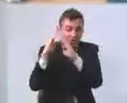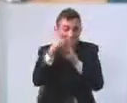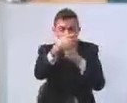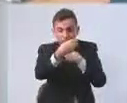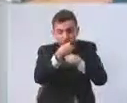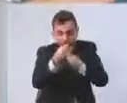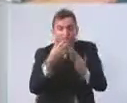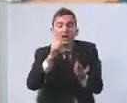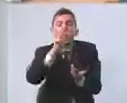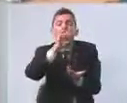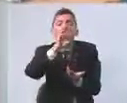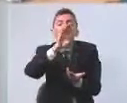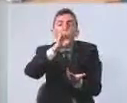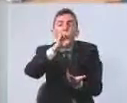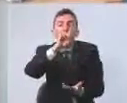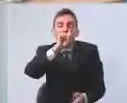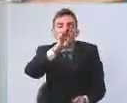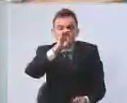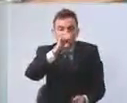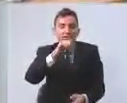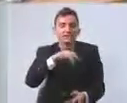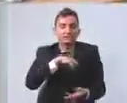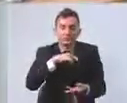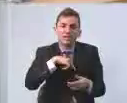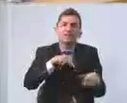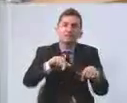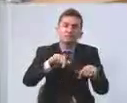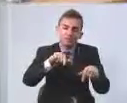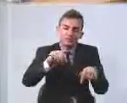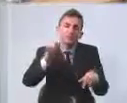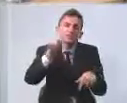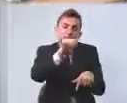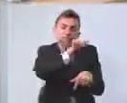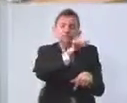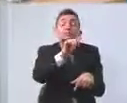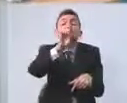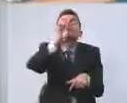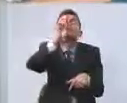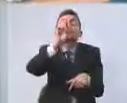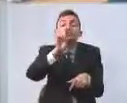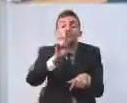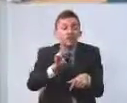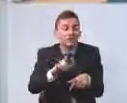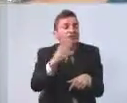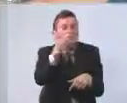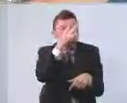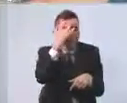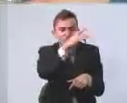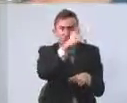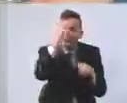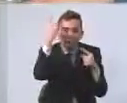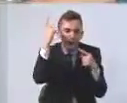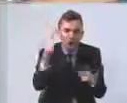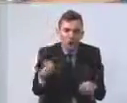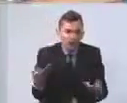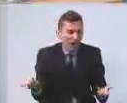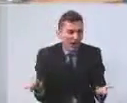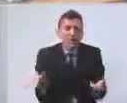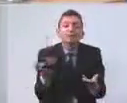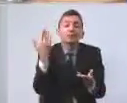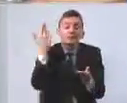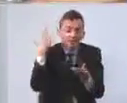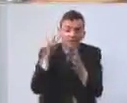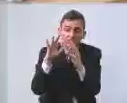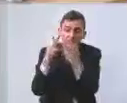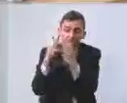albergue, enfim, todos aqueles serviços que os direitos foram mais do que violados, os vínculos familiares já